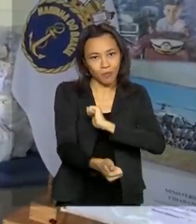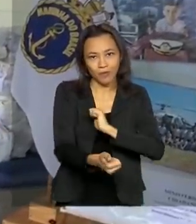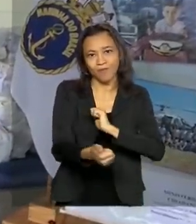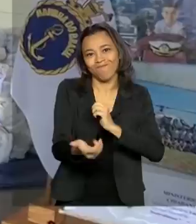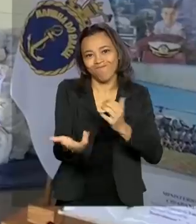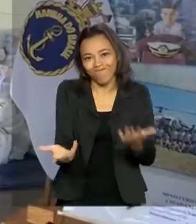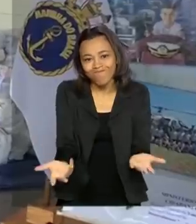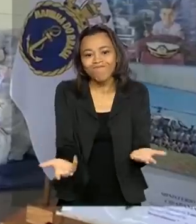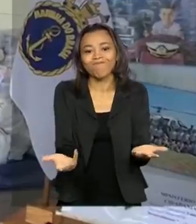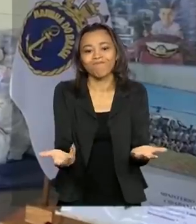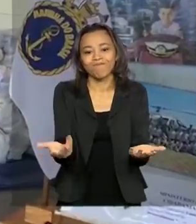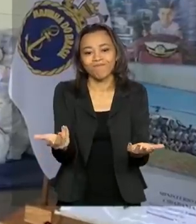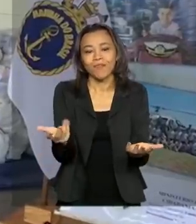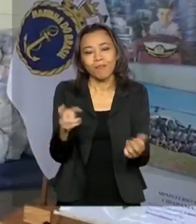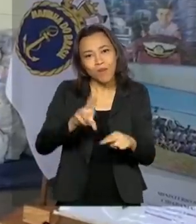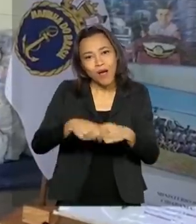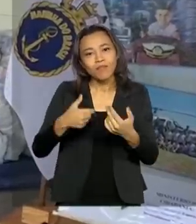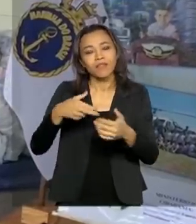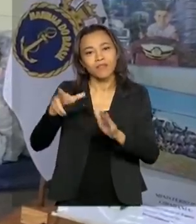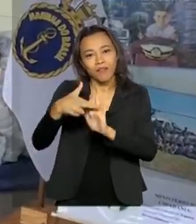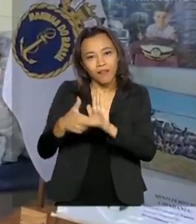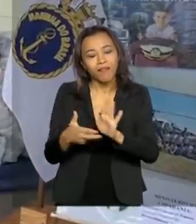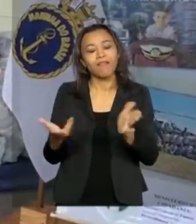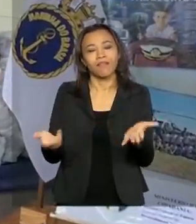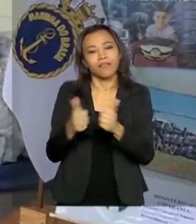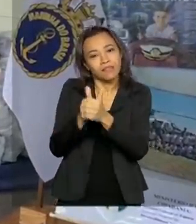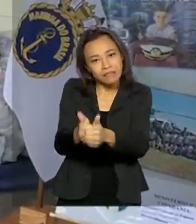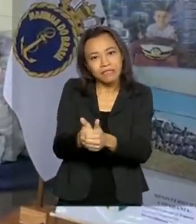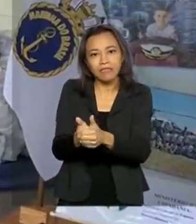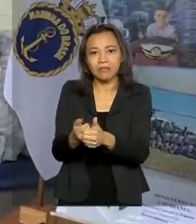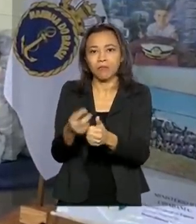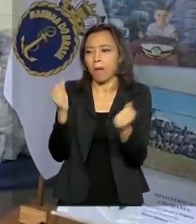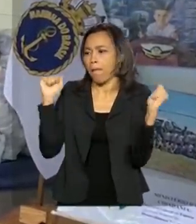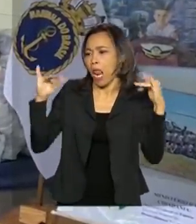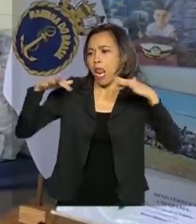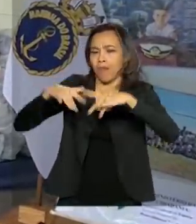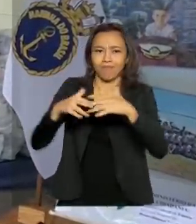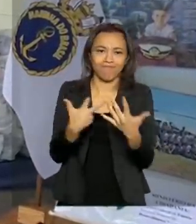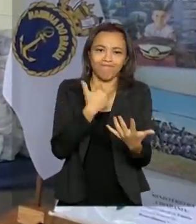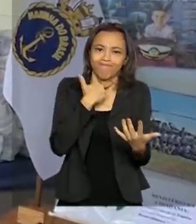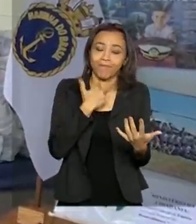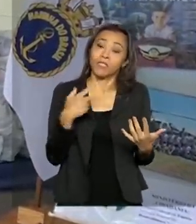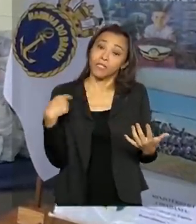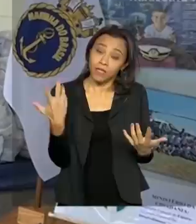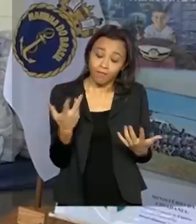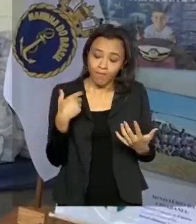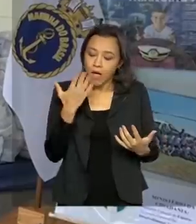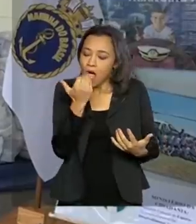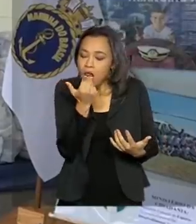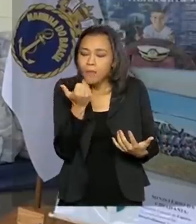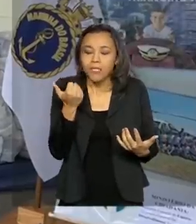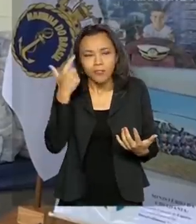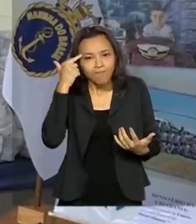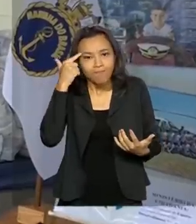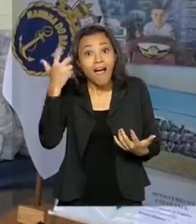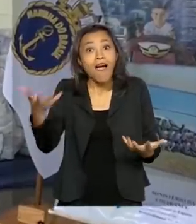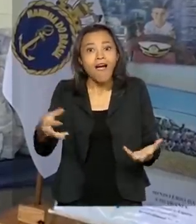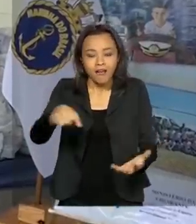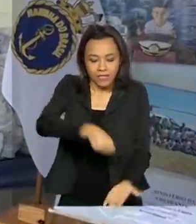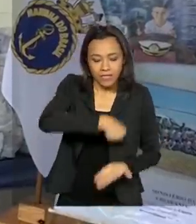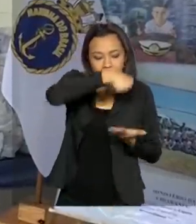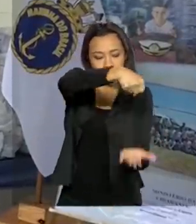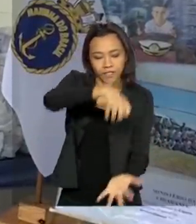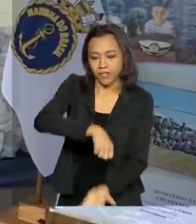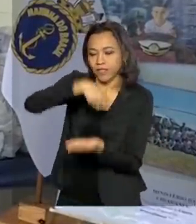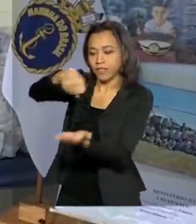das restrições de aglomeração. No entanto, o reforço alimentar nós estamos buscando fornecer com esses kits de alimentação